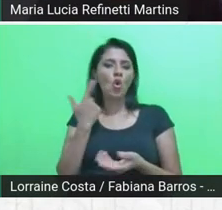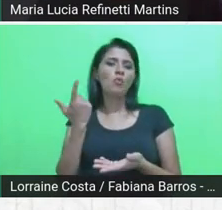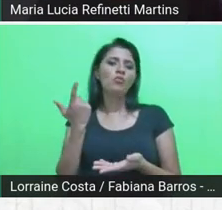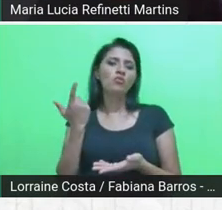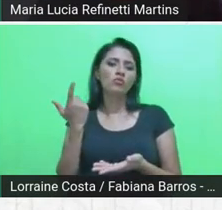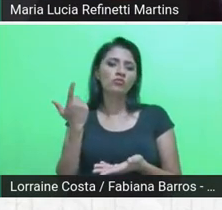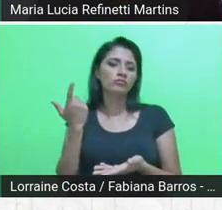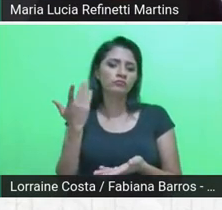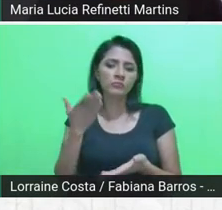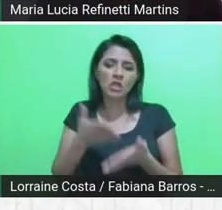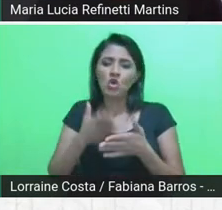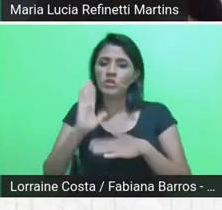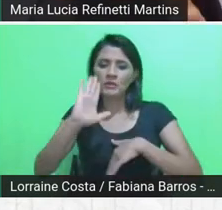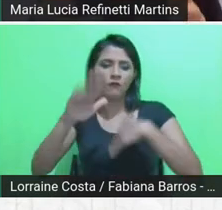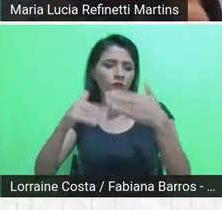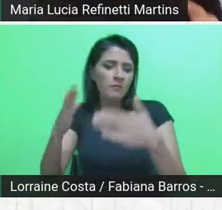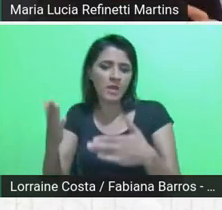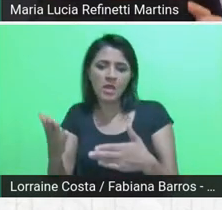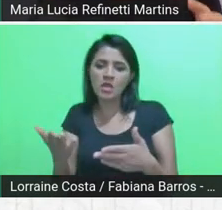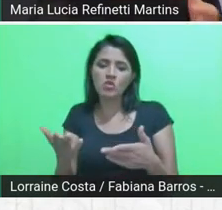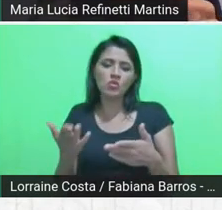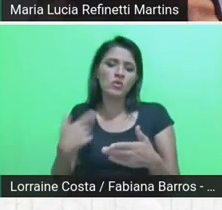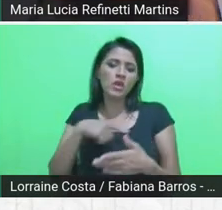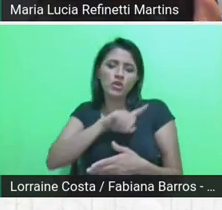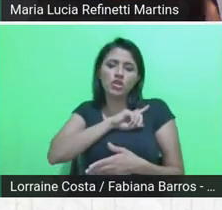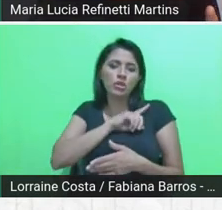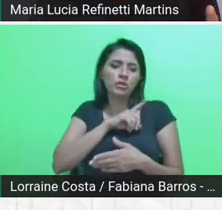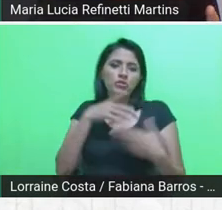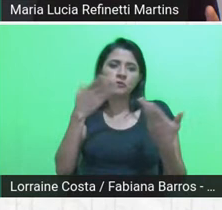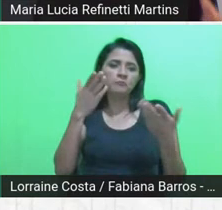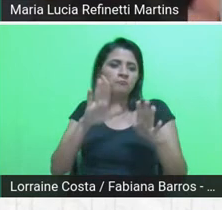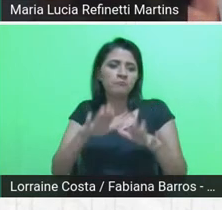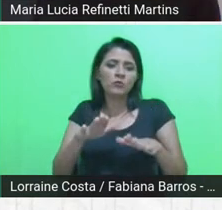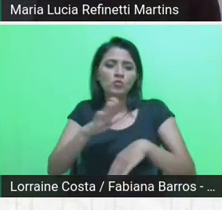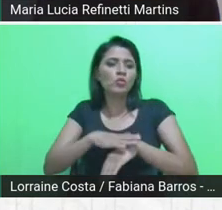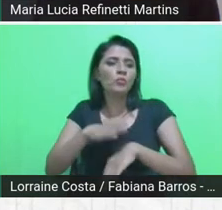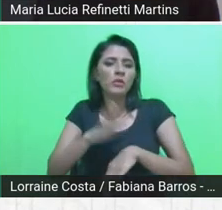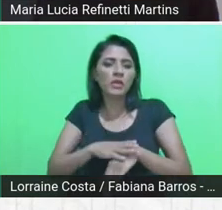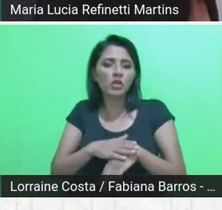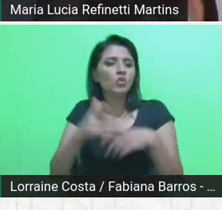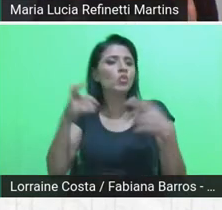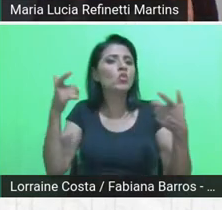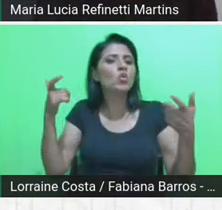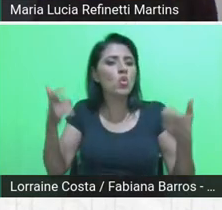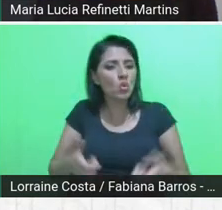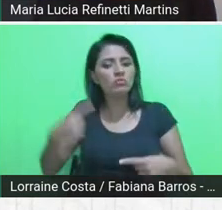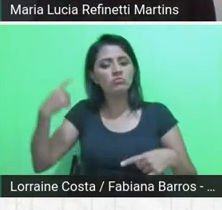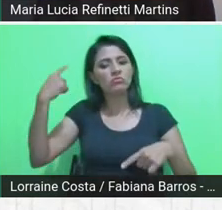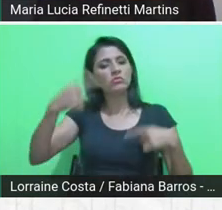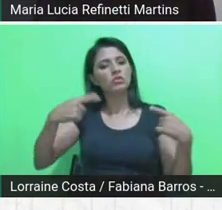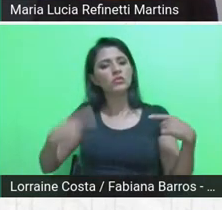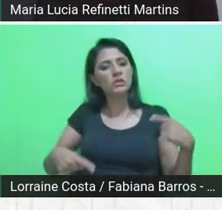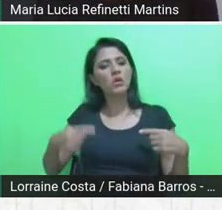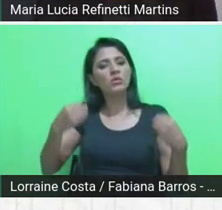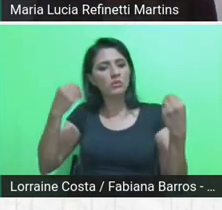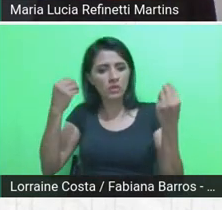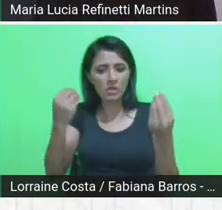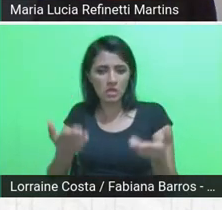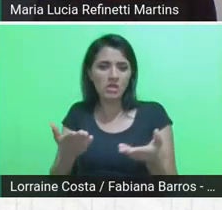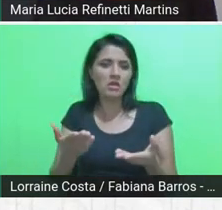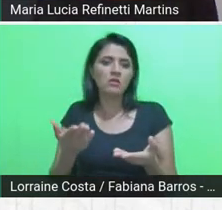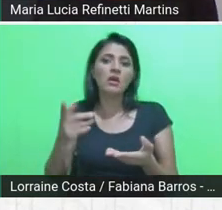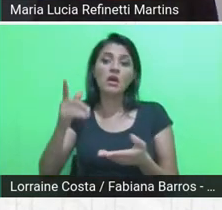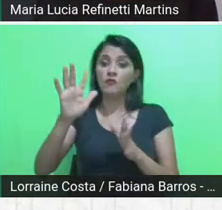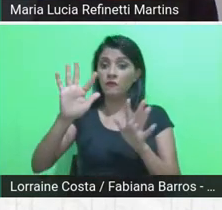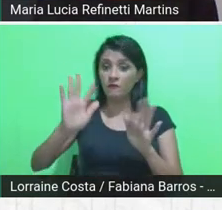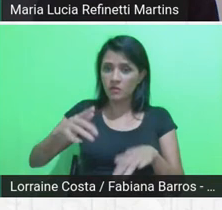e aí a gente fica num momento onde essa é a discussão que eu queria colocar no final para a nossa